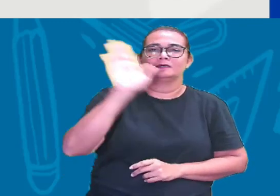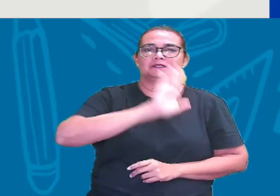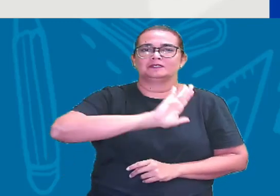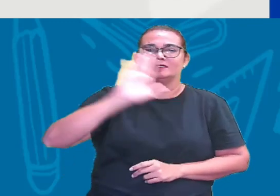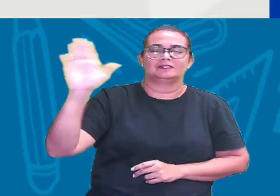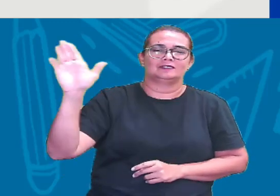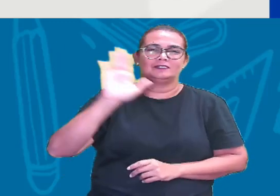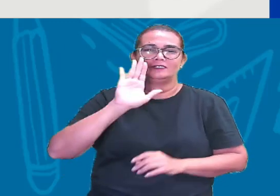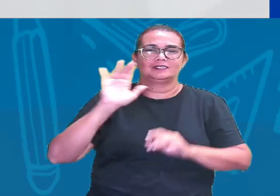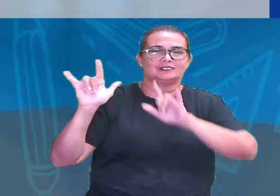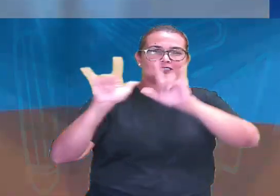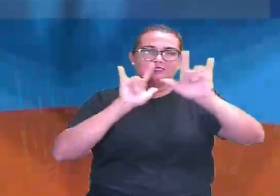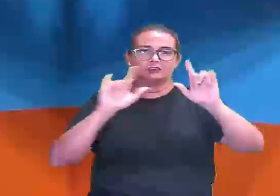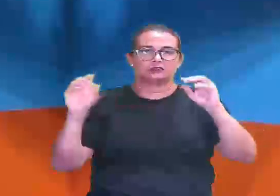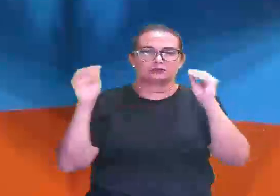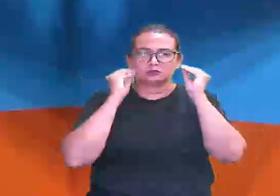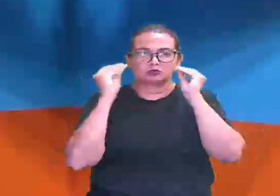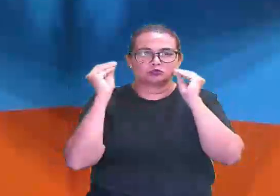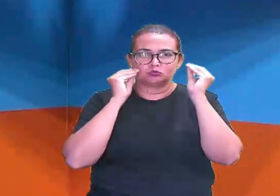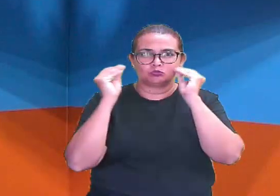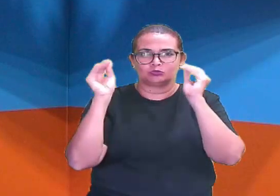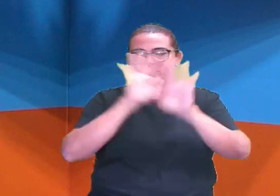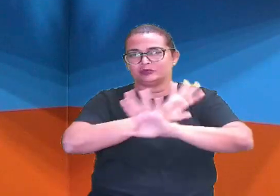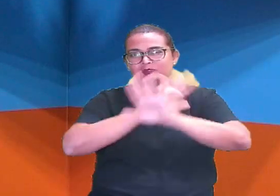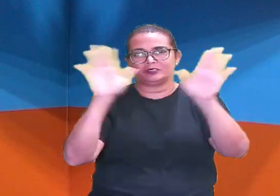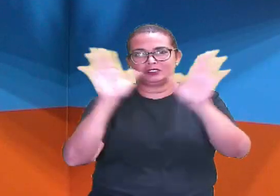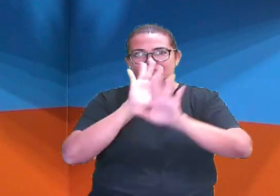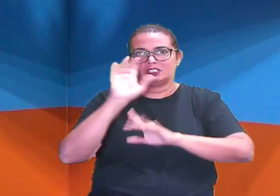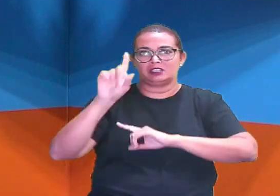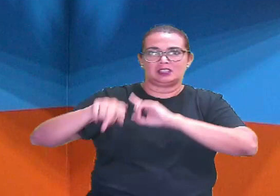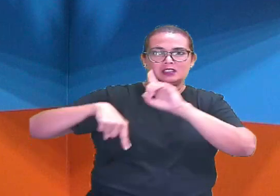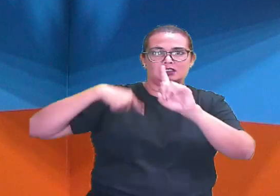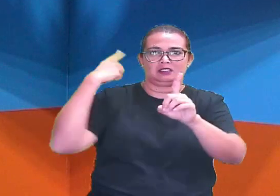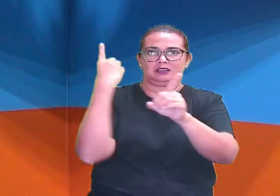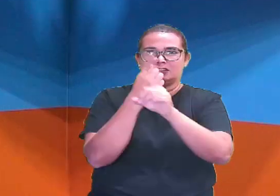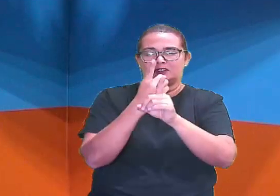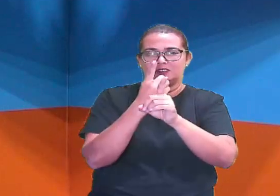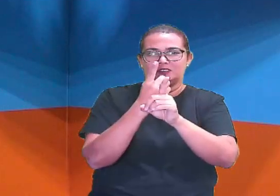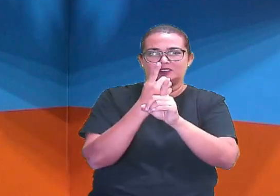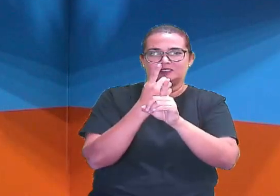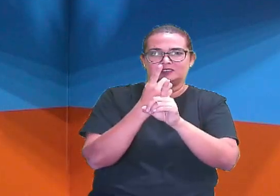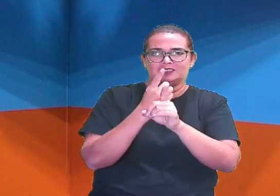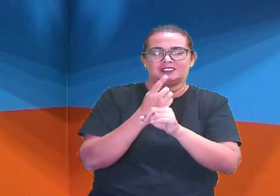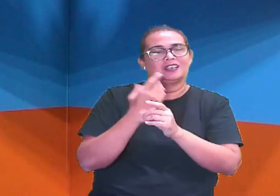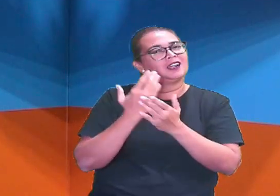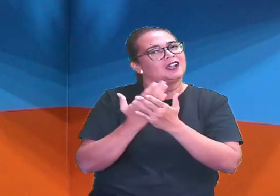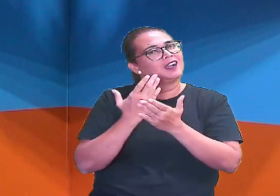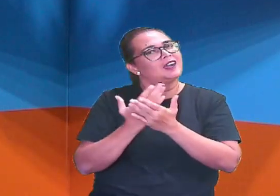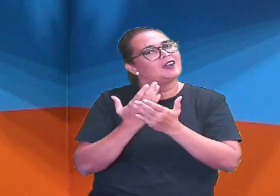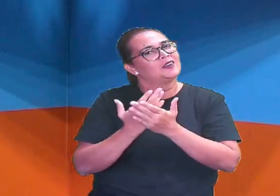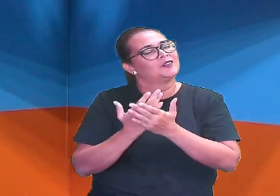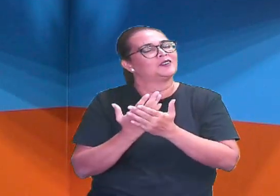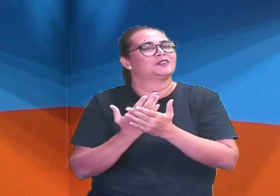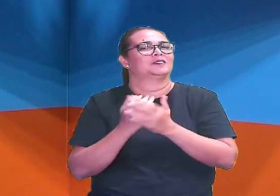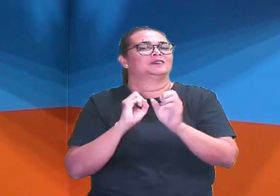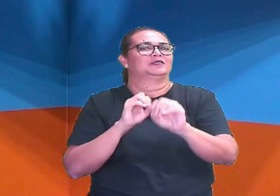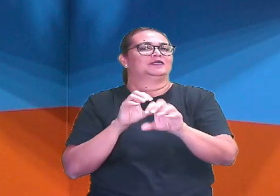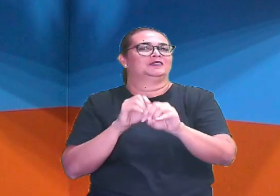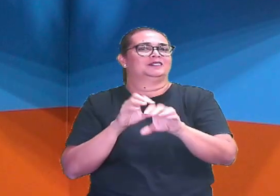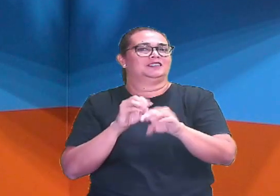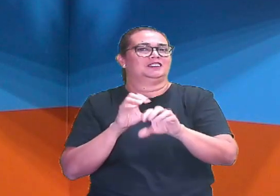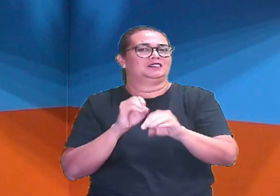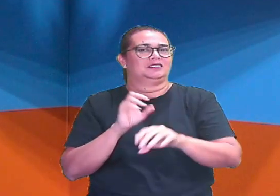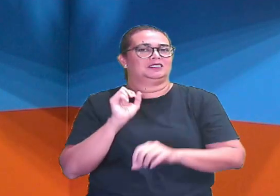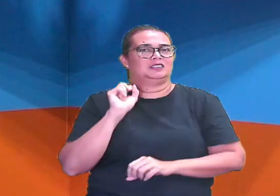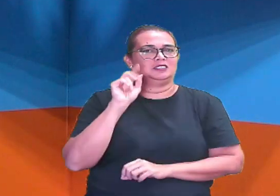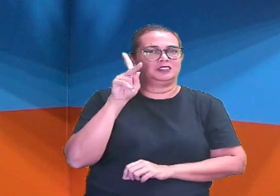Um beijinho para vocês E até o nosso próximo encontro Até a nossa próxima aula